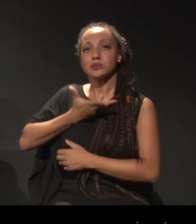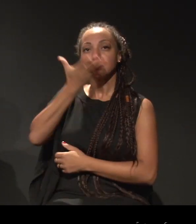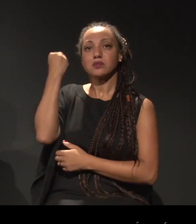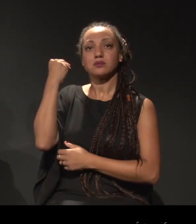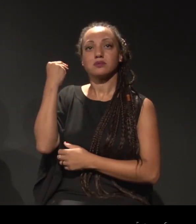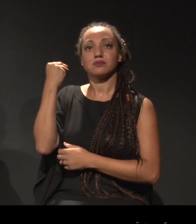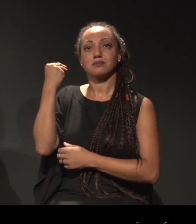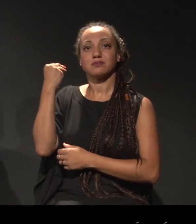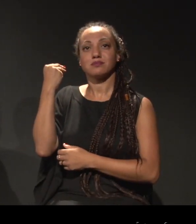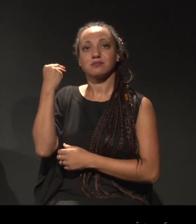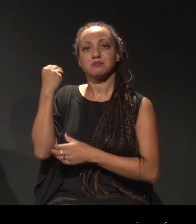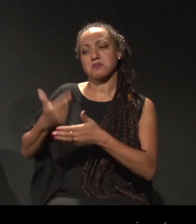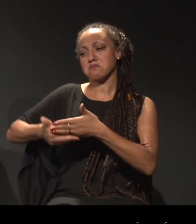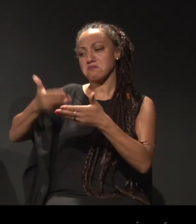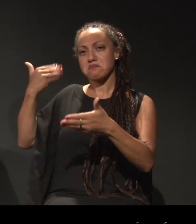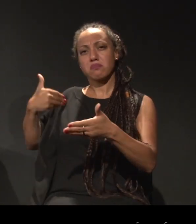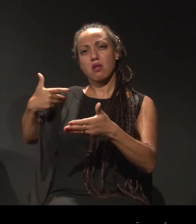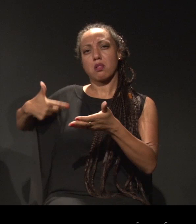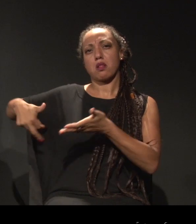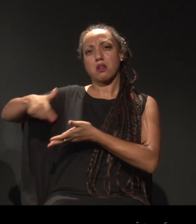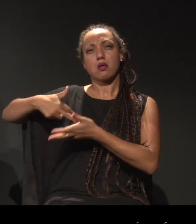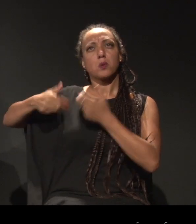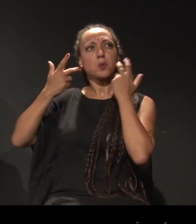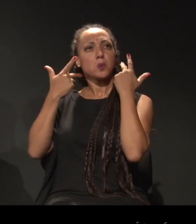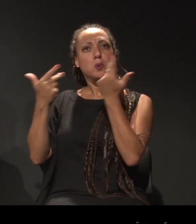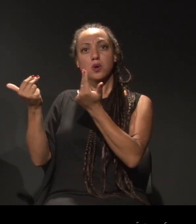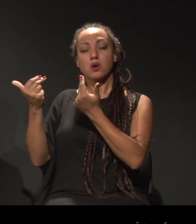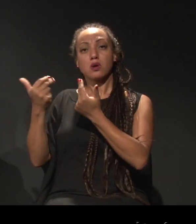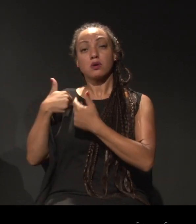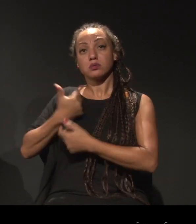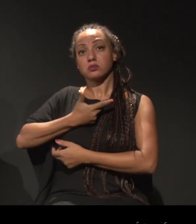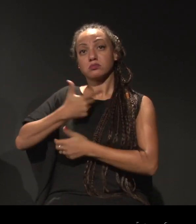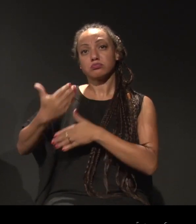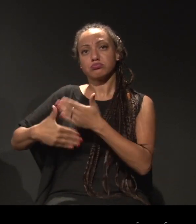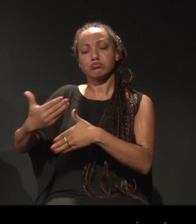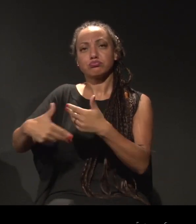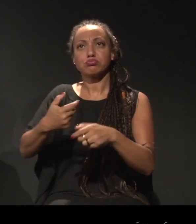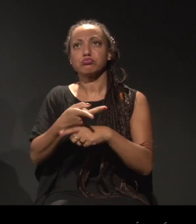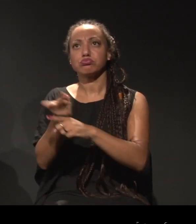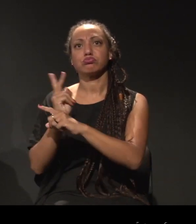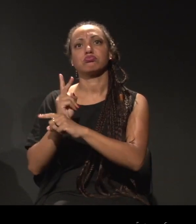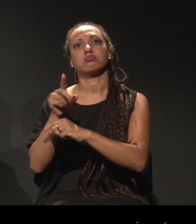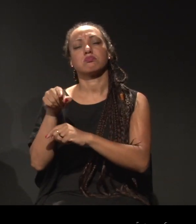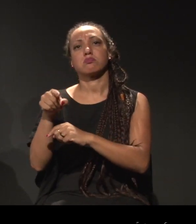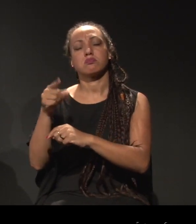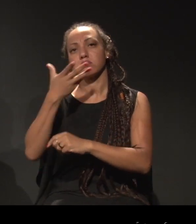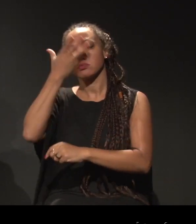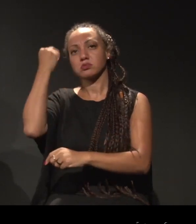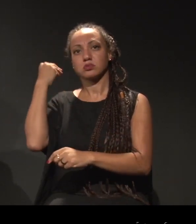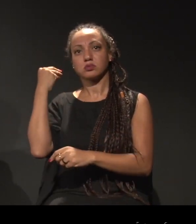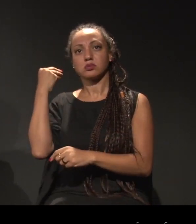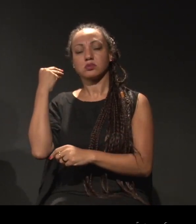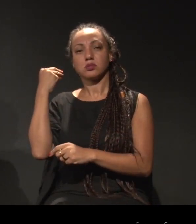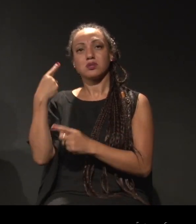porque aquilo não tinha importância fora daquele universo,